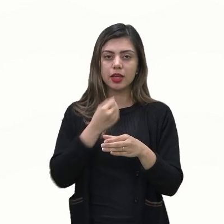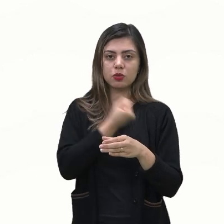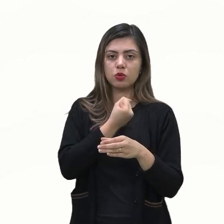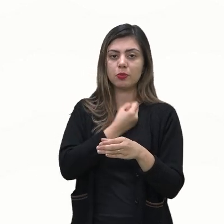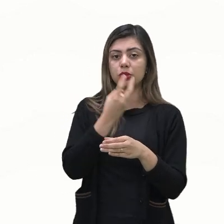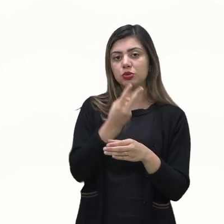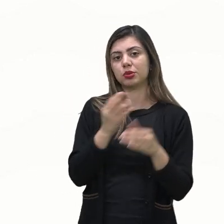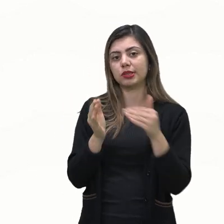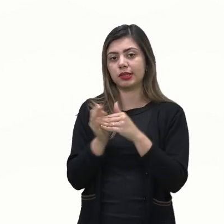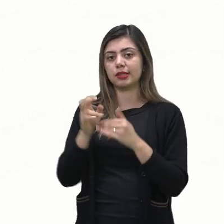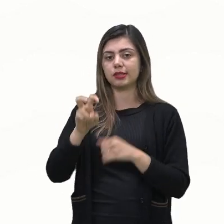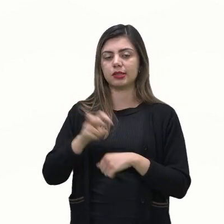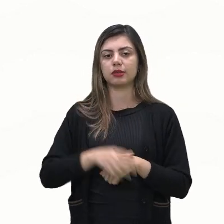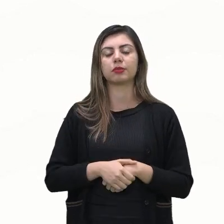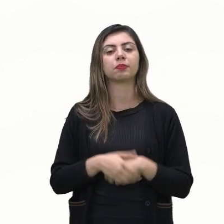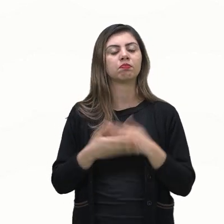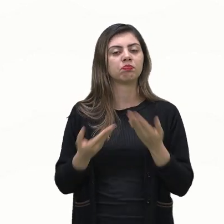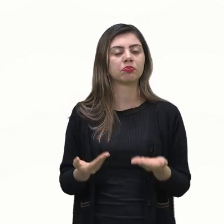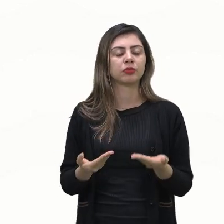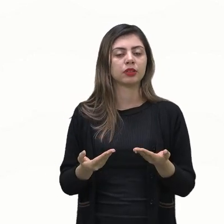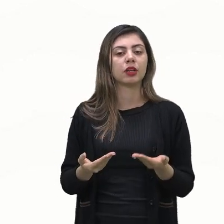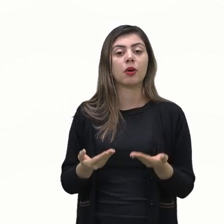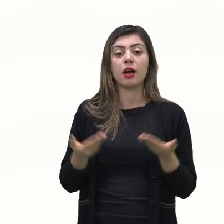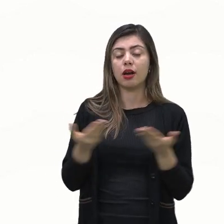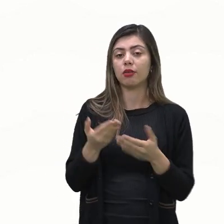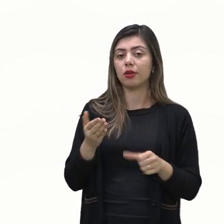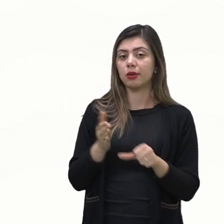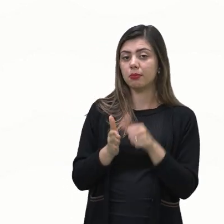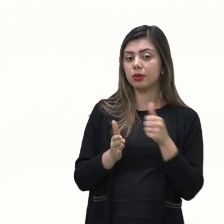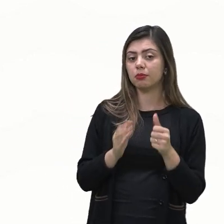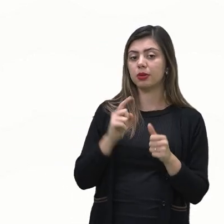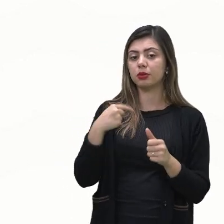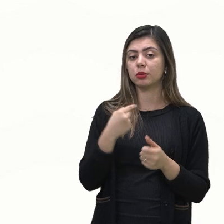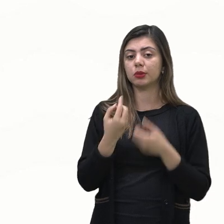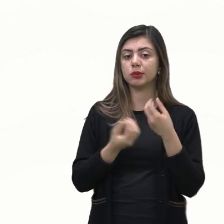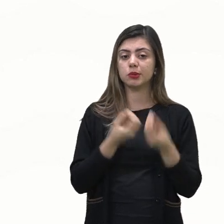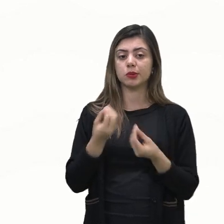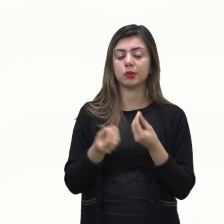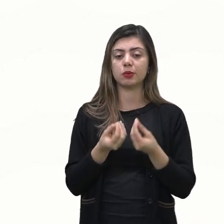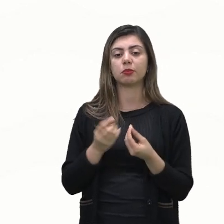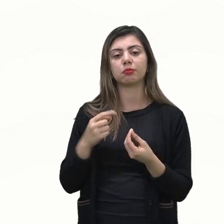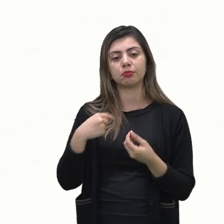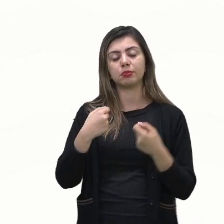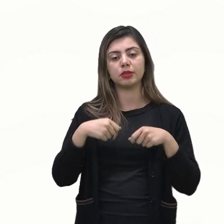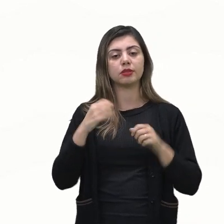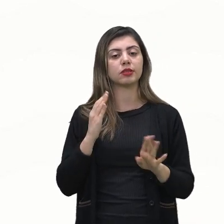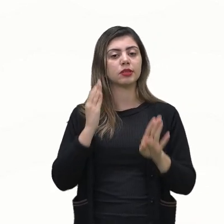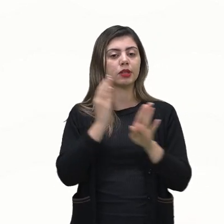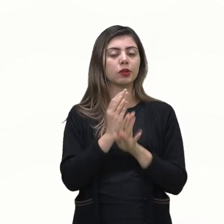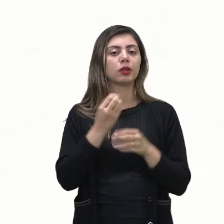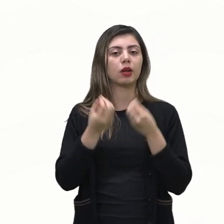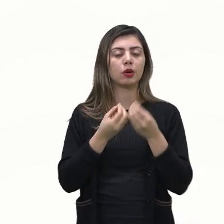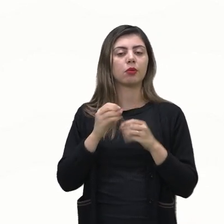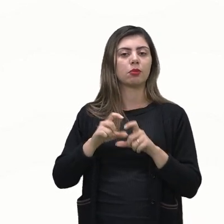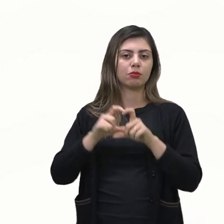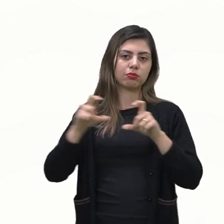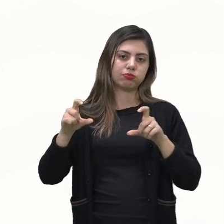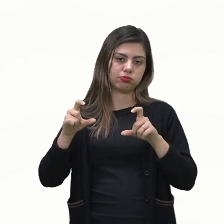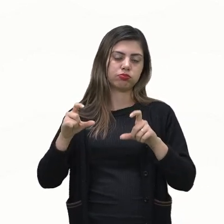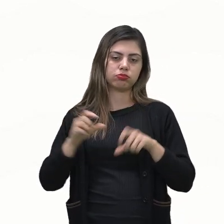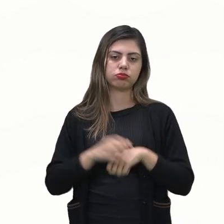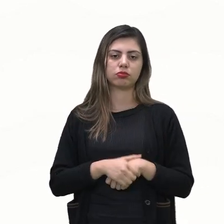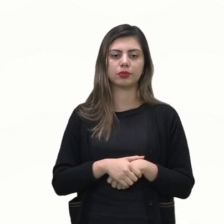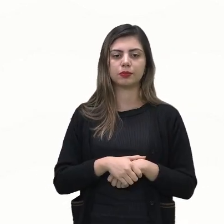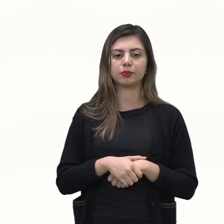então pessoal o primeiro passo aqui é justamente determinar o espaço amostral só